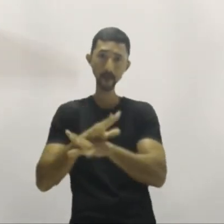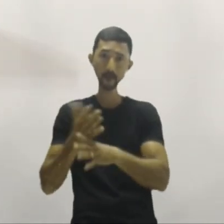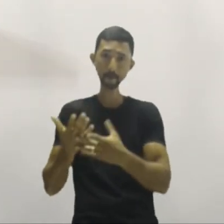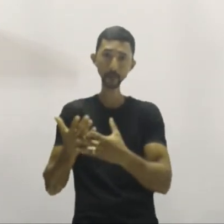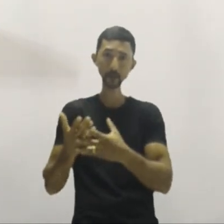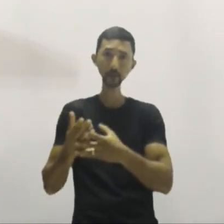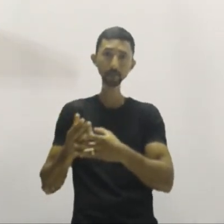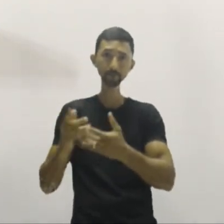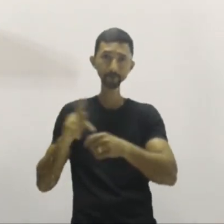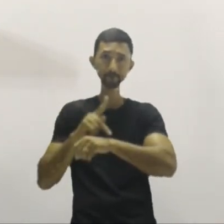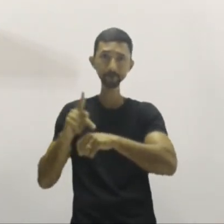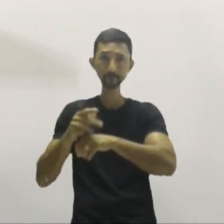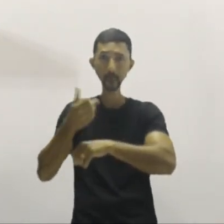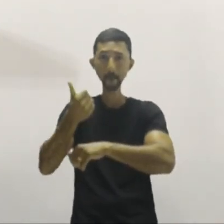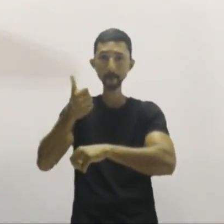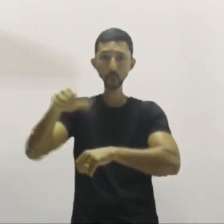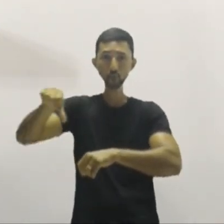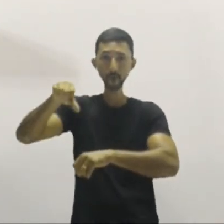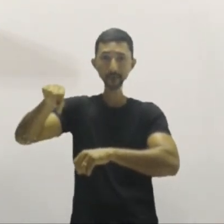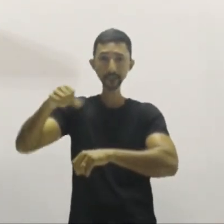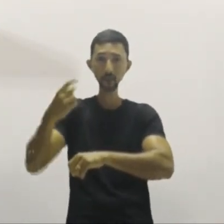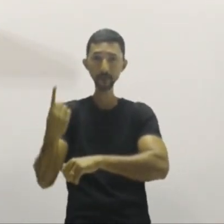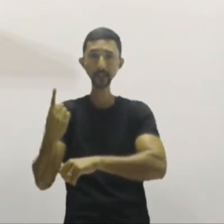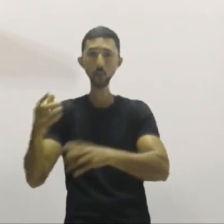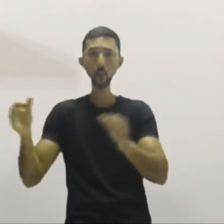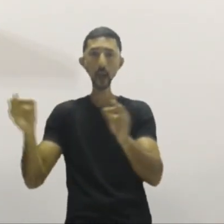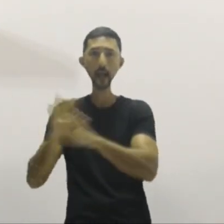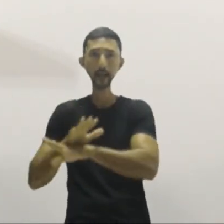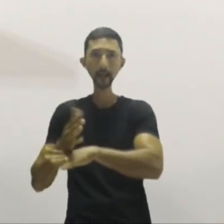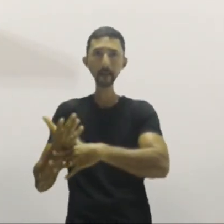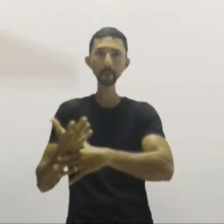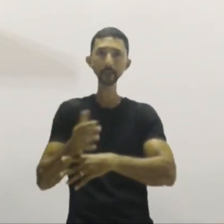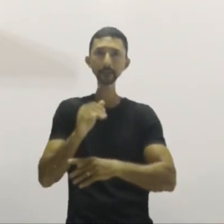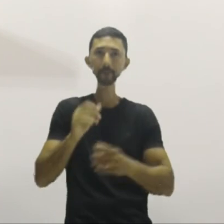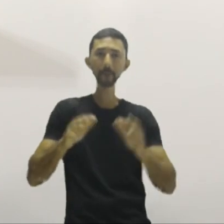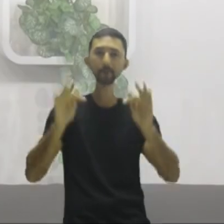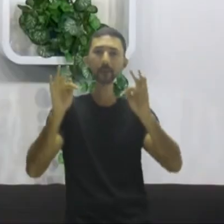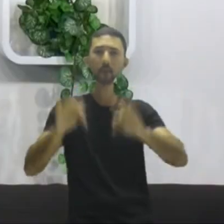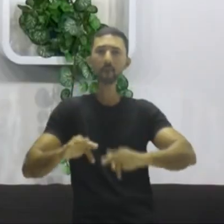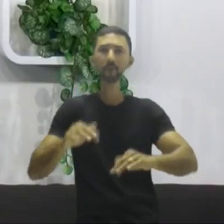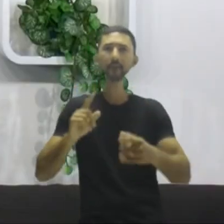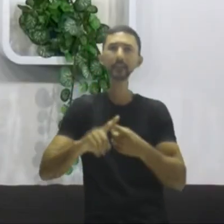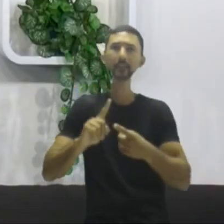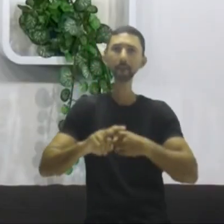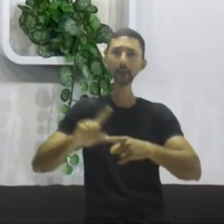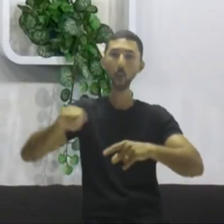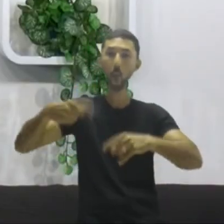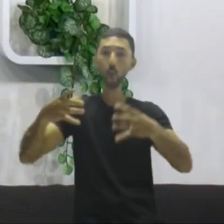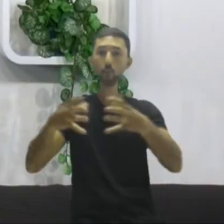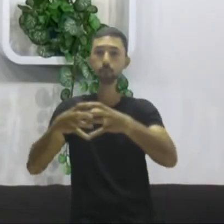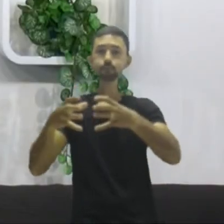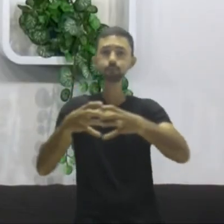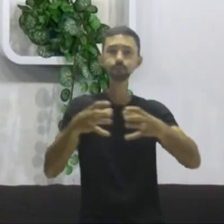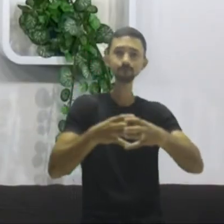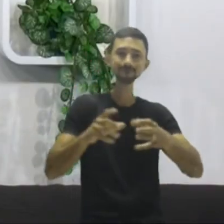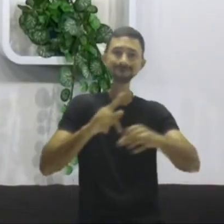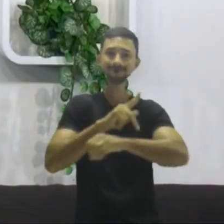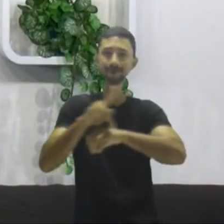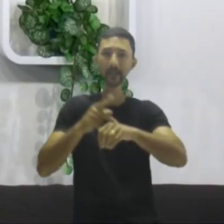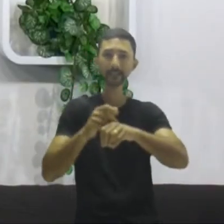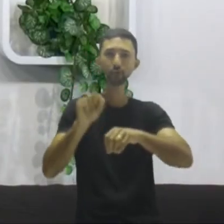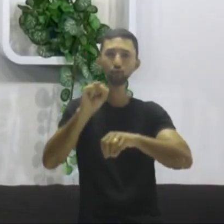Soviética acabou em 1991, começa em 1991, o fim de uma outra aglomeração de países